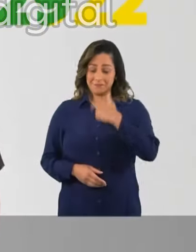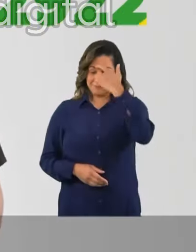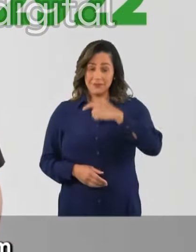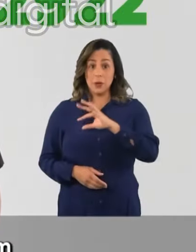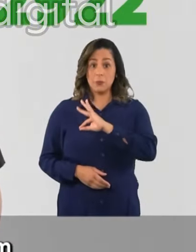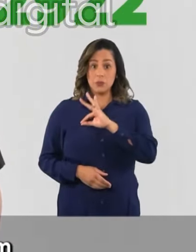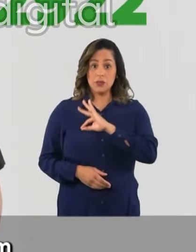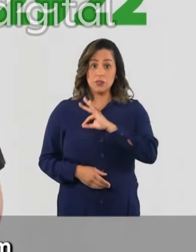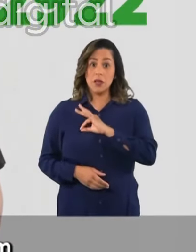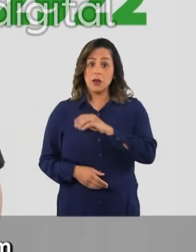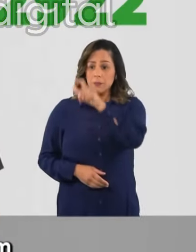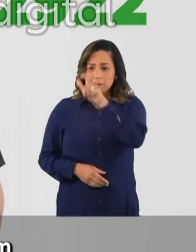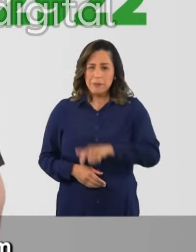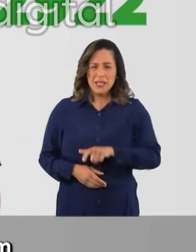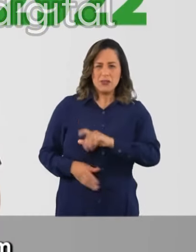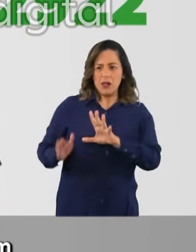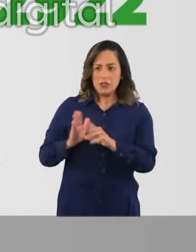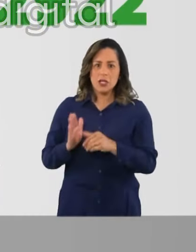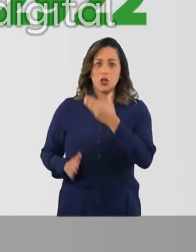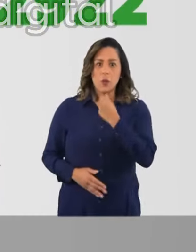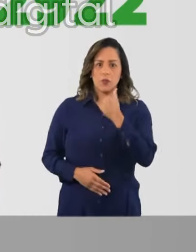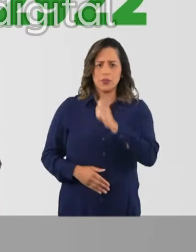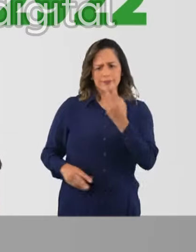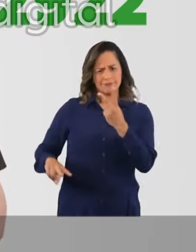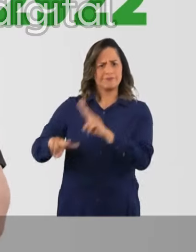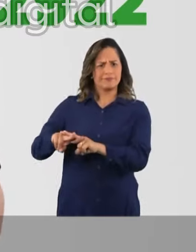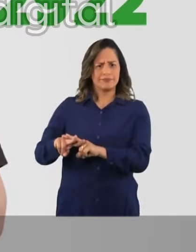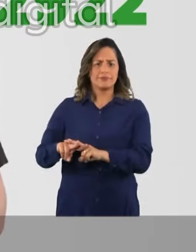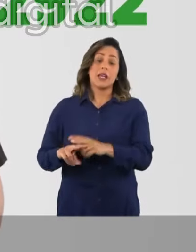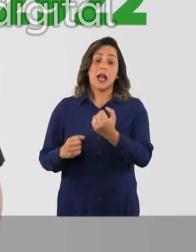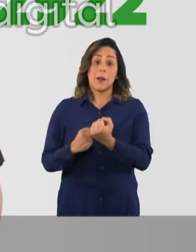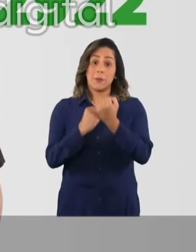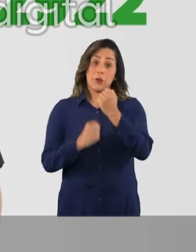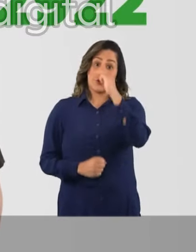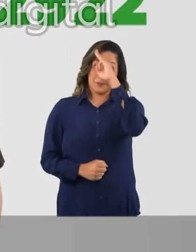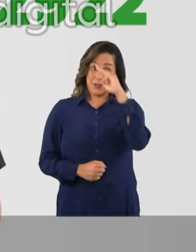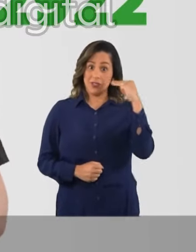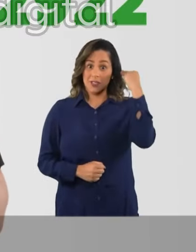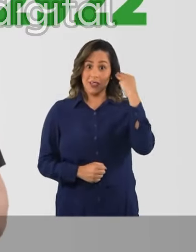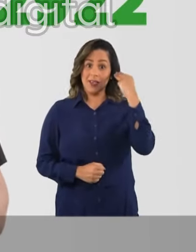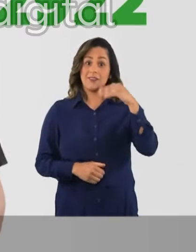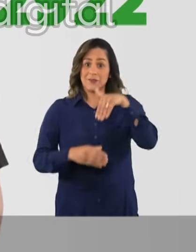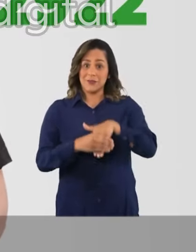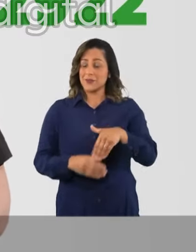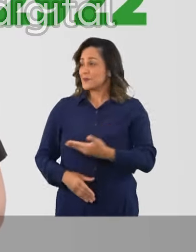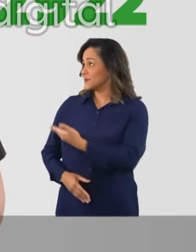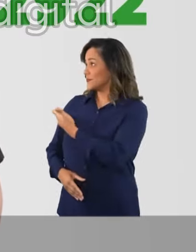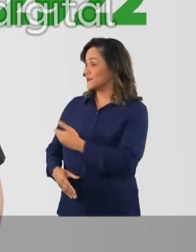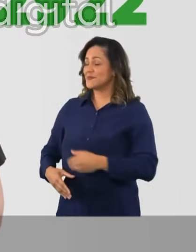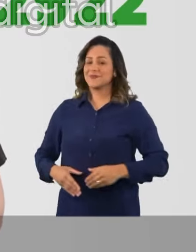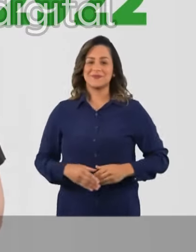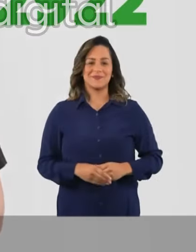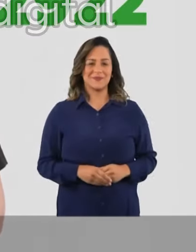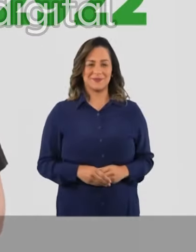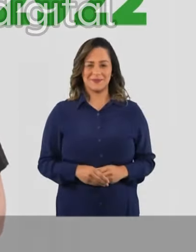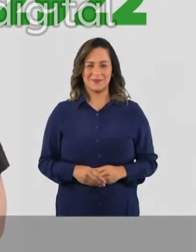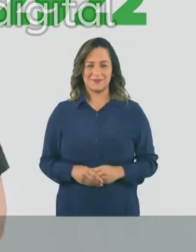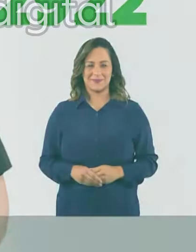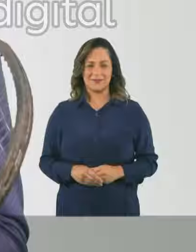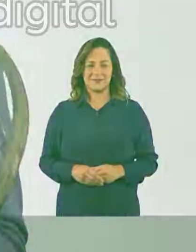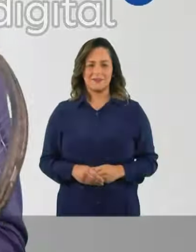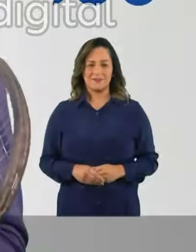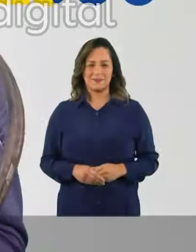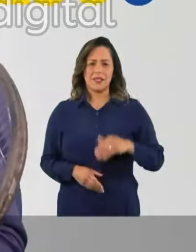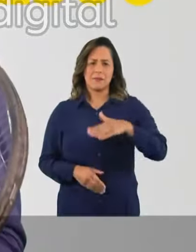policial. Lugar de quem assalta mulher e homem é na cadeia. Com apoio de Michele Bolsonaro, vote Suzana Doval, 22-9-22.